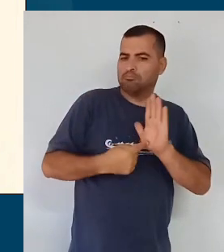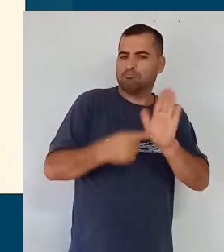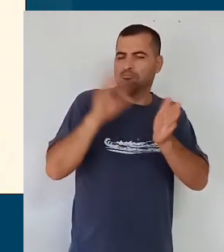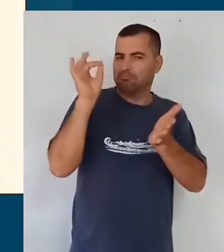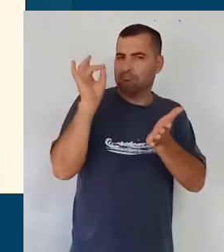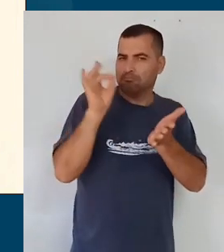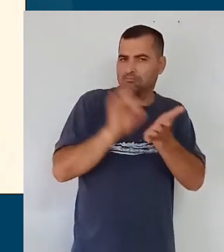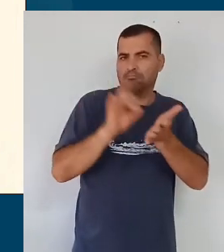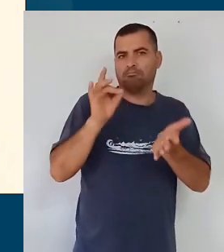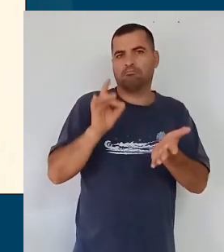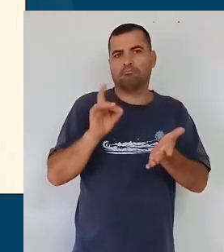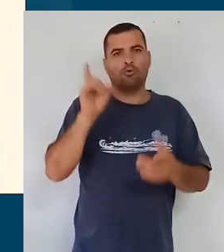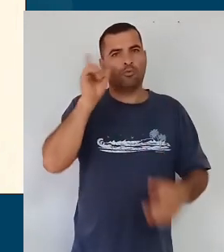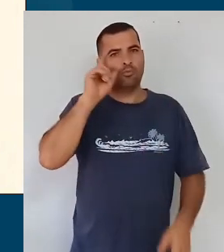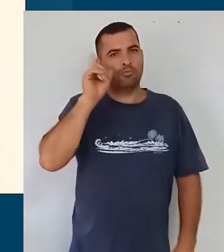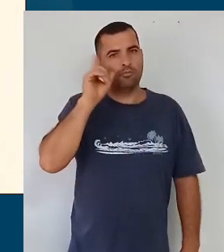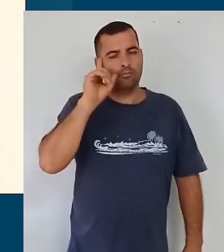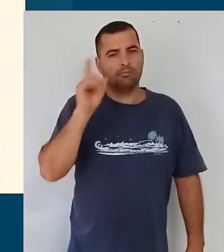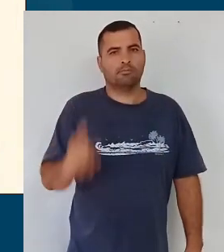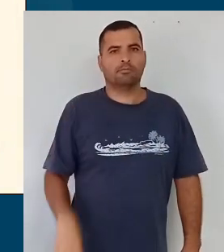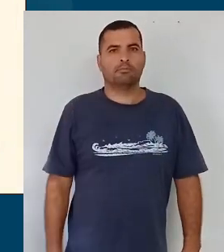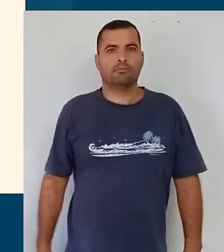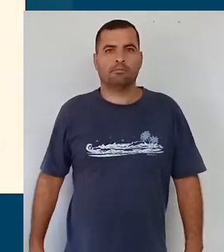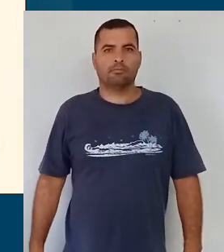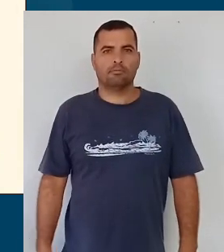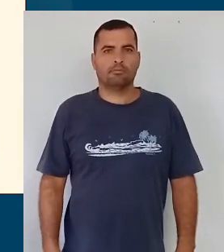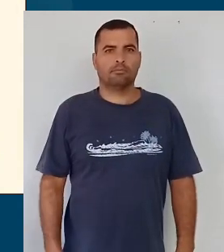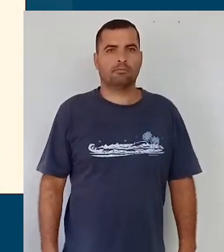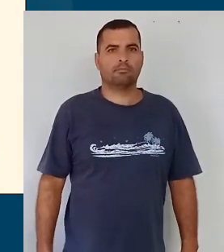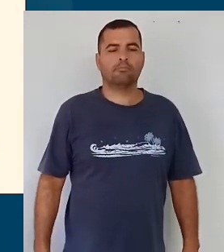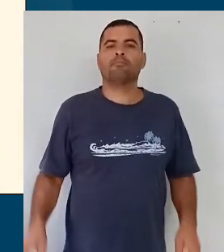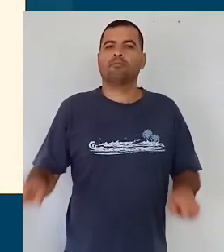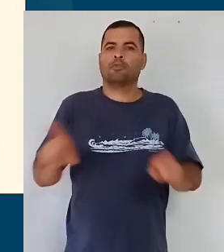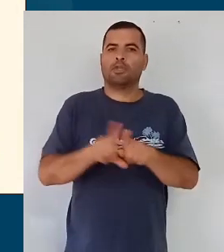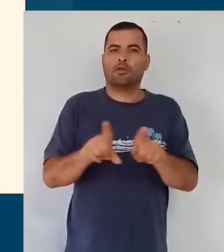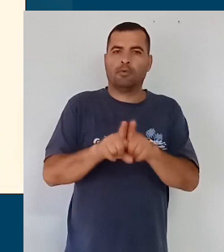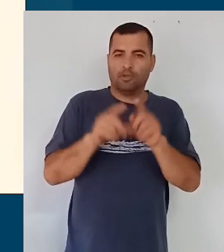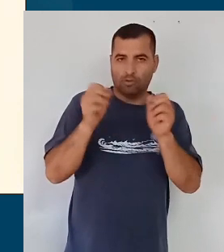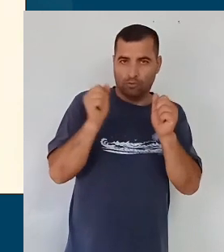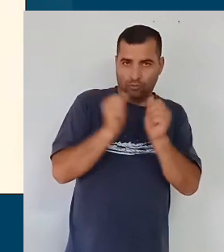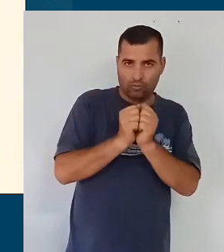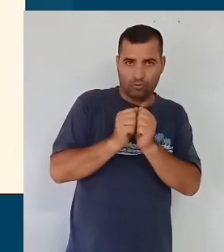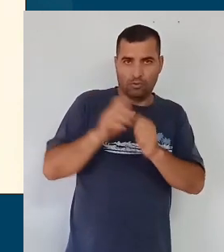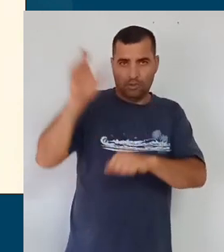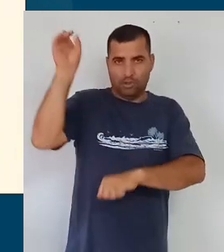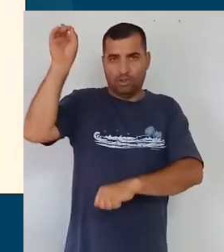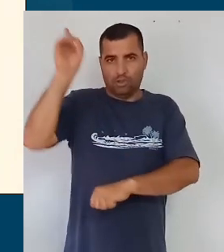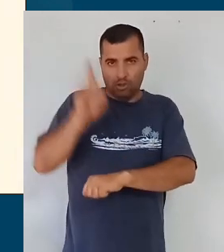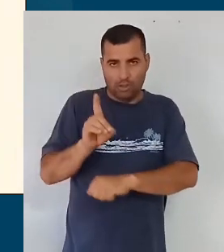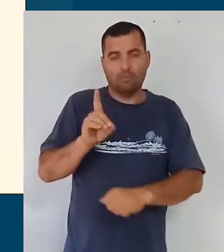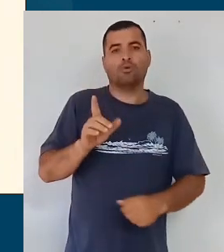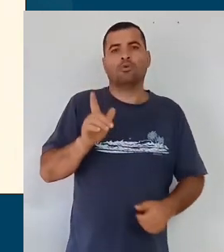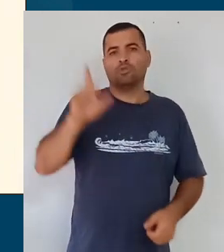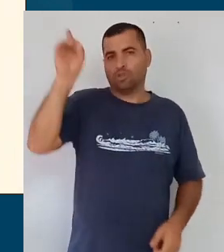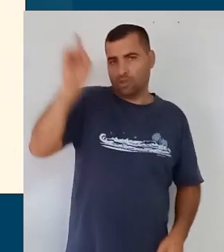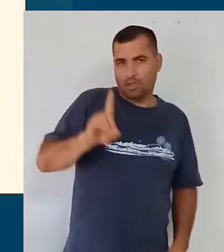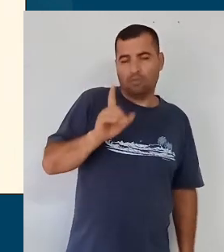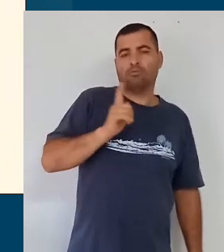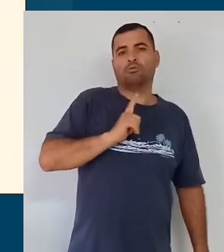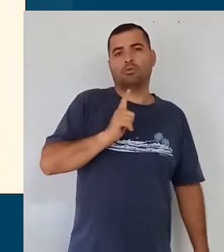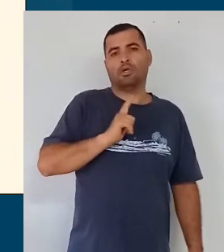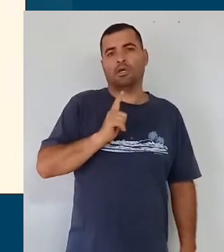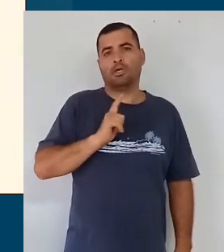para as crianças no dia a dia. E, junto com os direitos, a gente também traz das